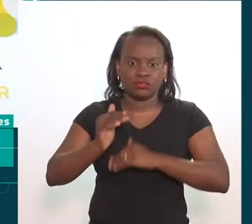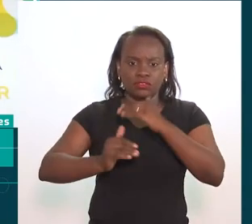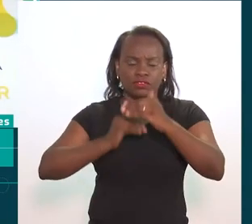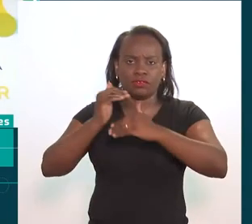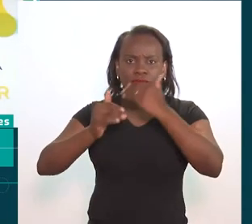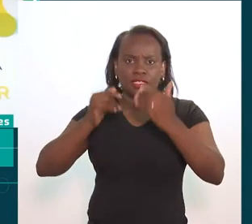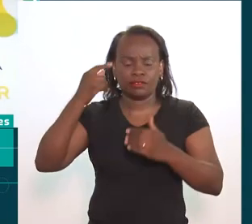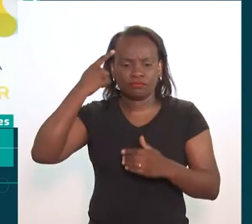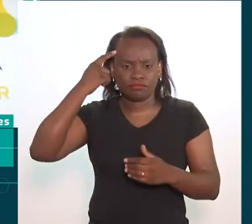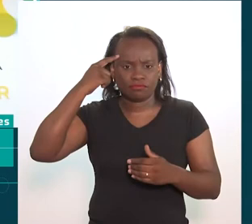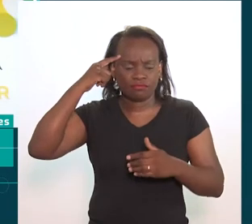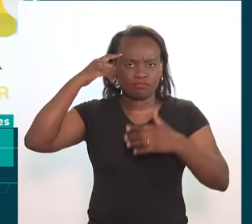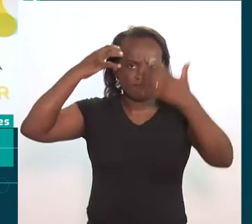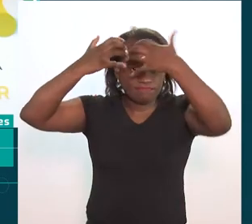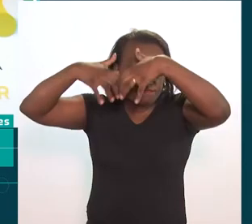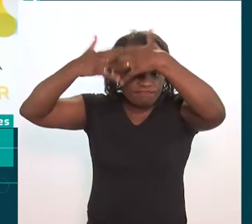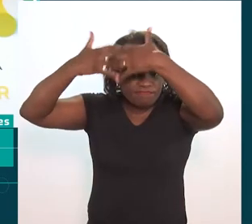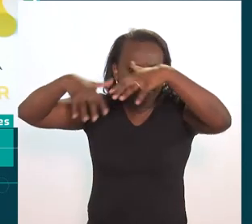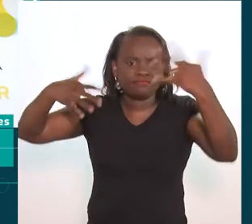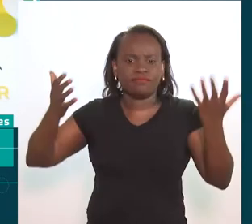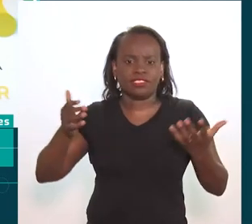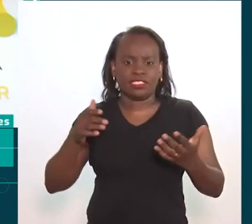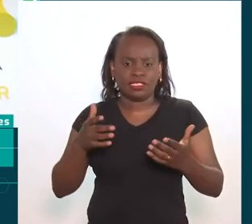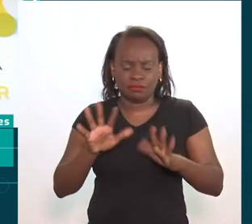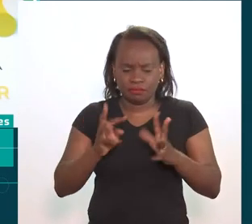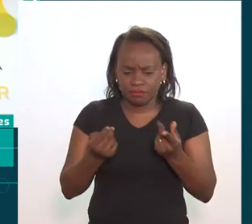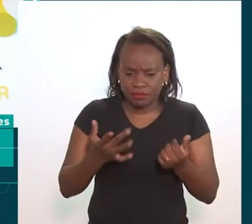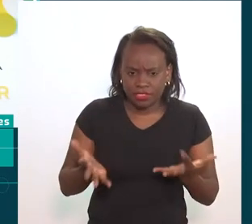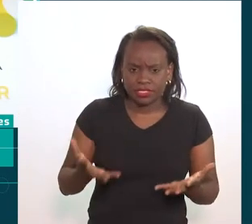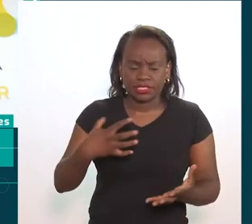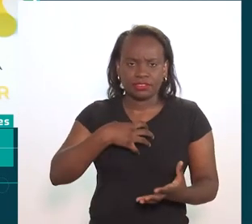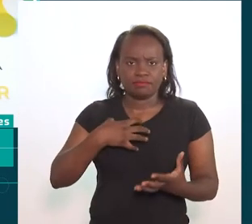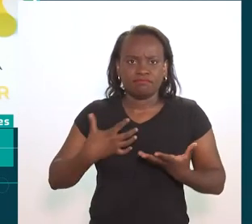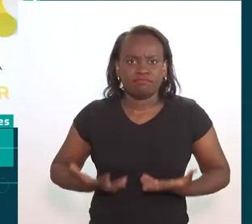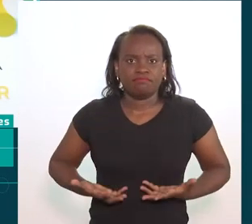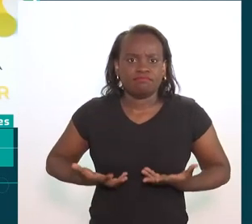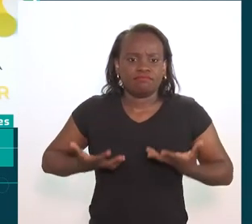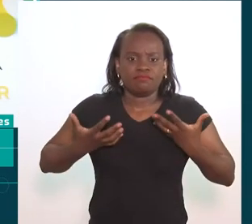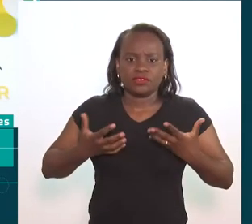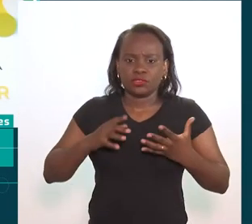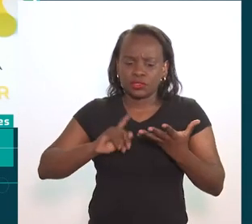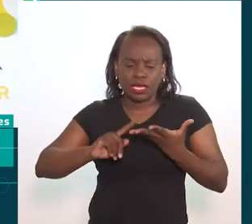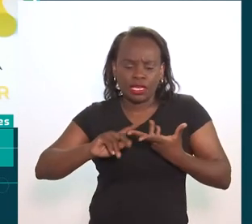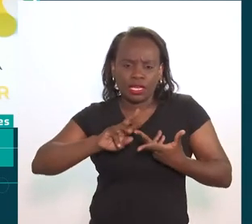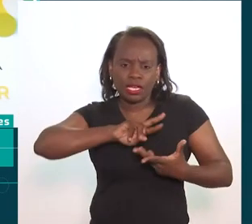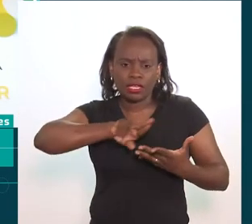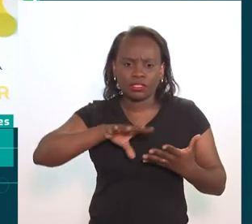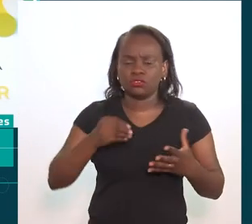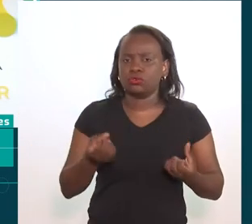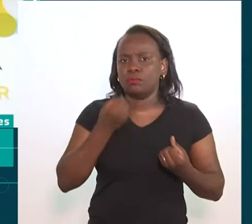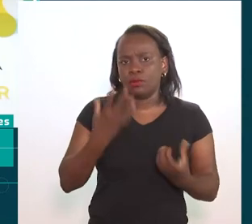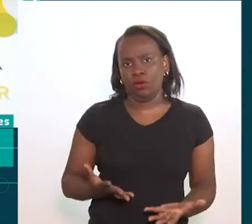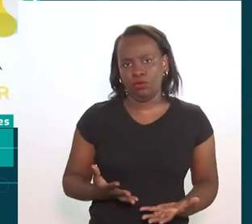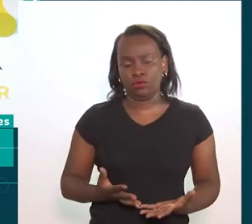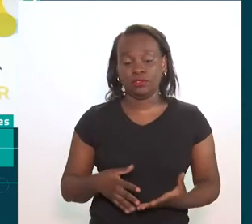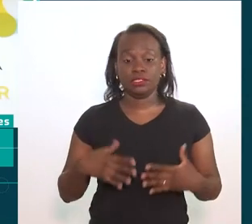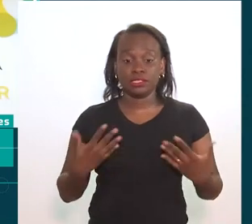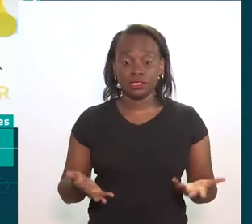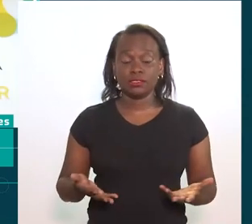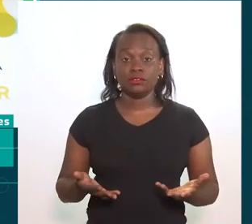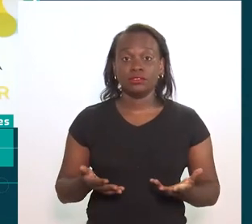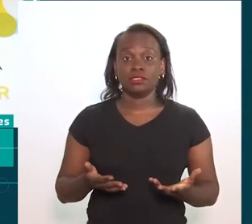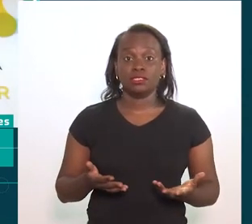acaba fazendo com que você tenha um desenvolvimento cognitivo maior, motor, Constraia uma